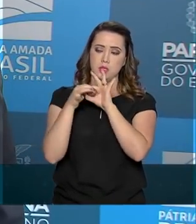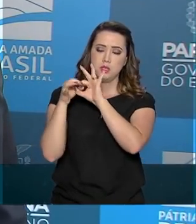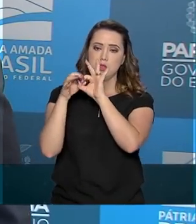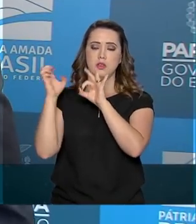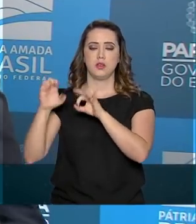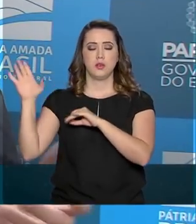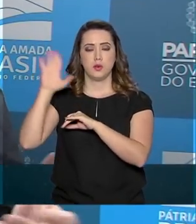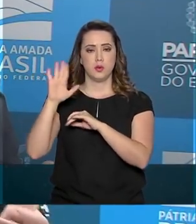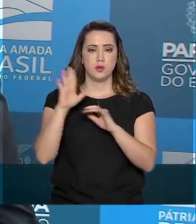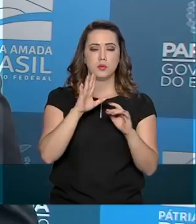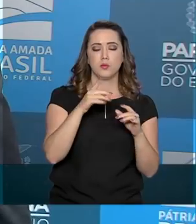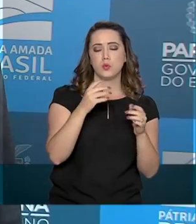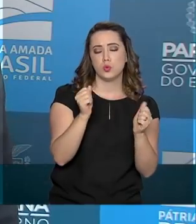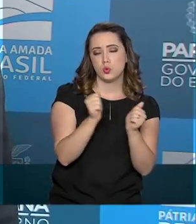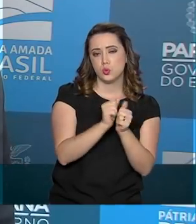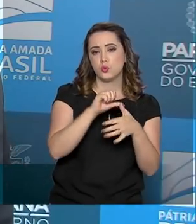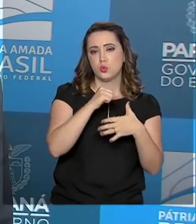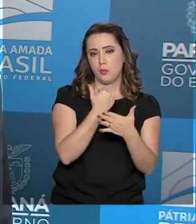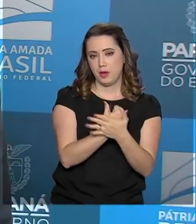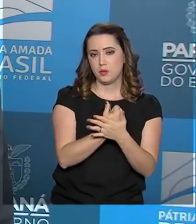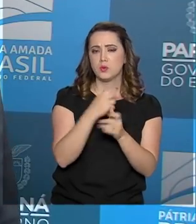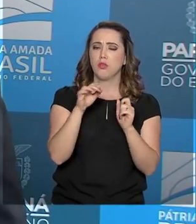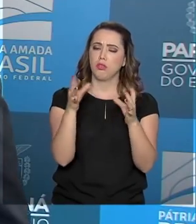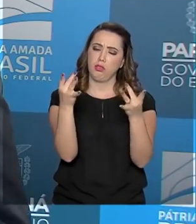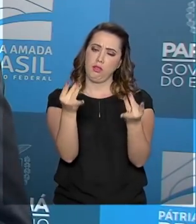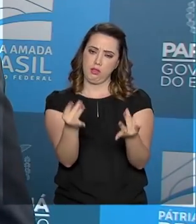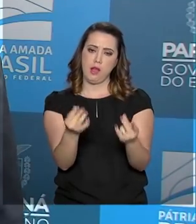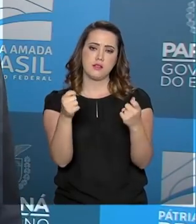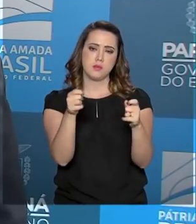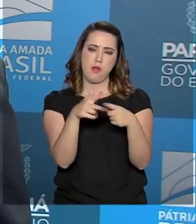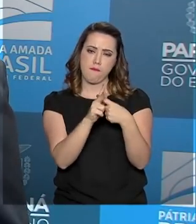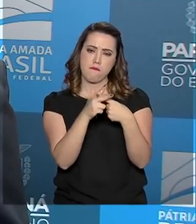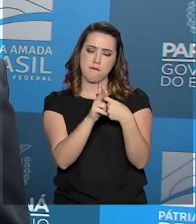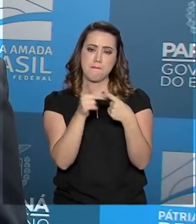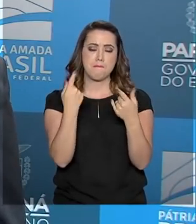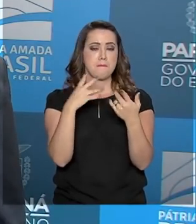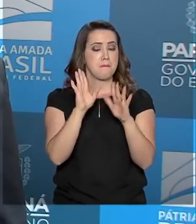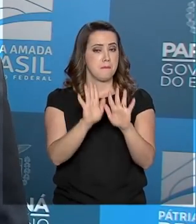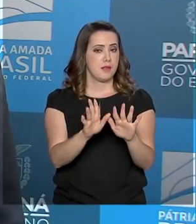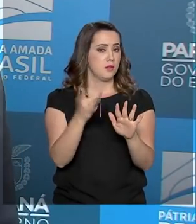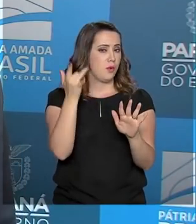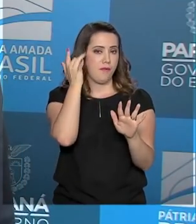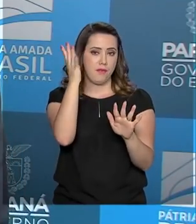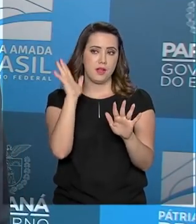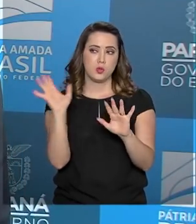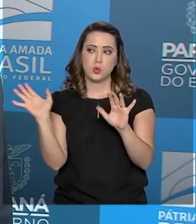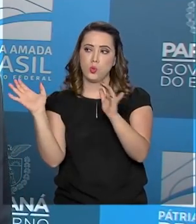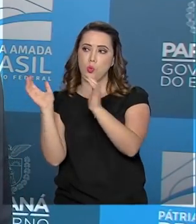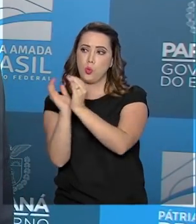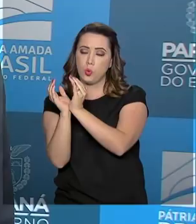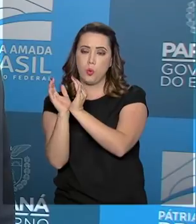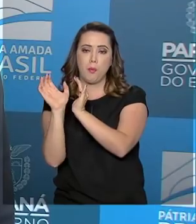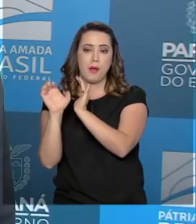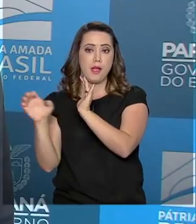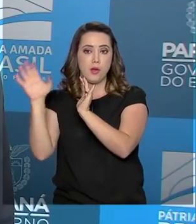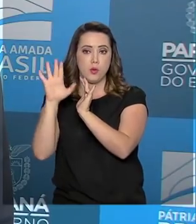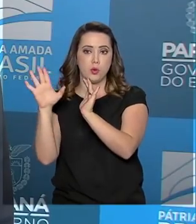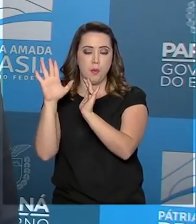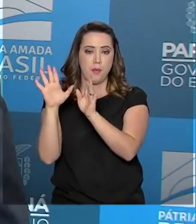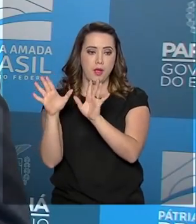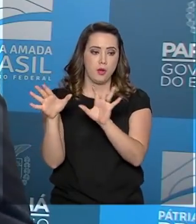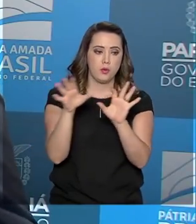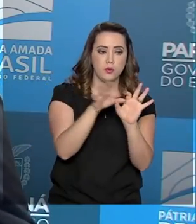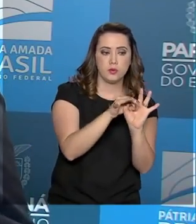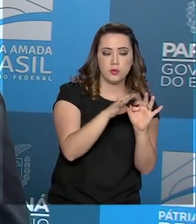Óbvio que haviam pequenos detalhes que tinham que ser acertados. Não é fácil quando você junta um conjunto de países da União